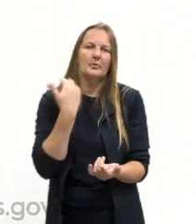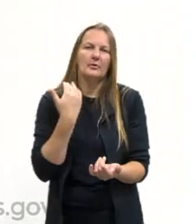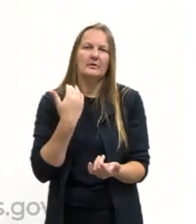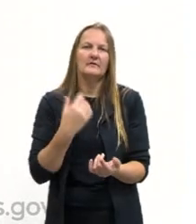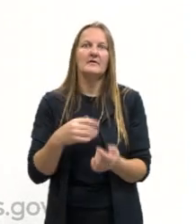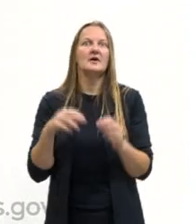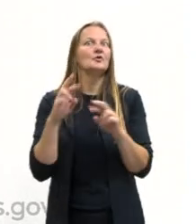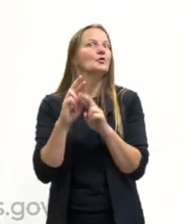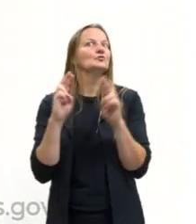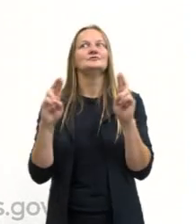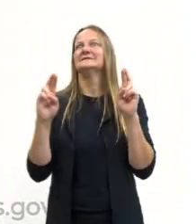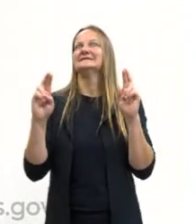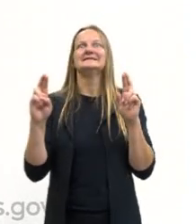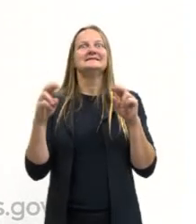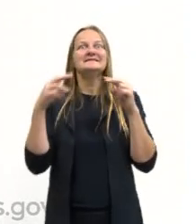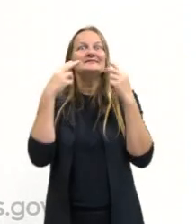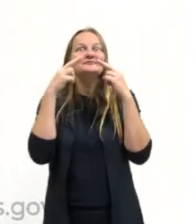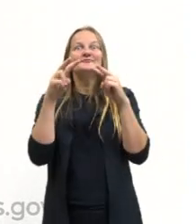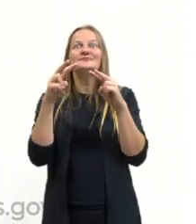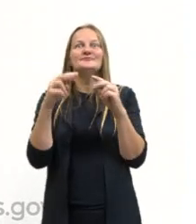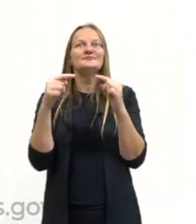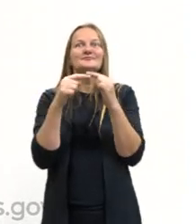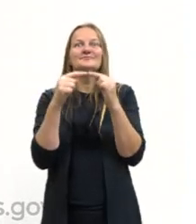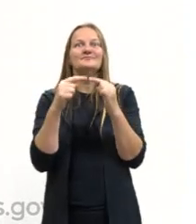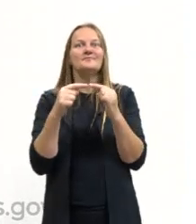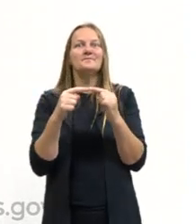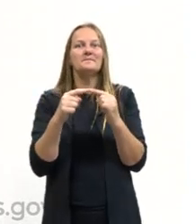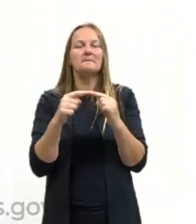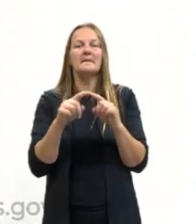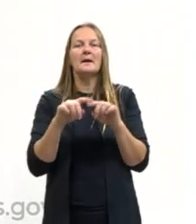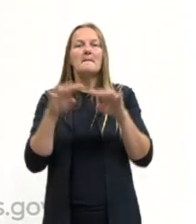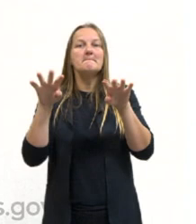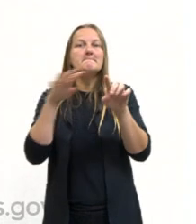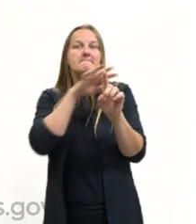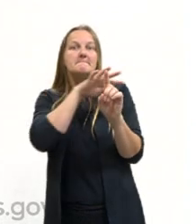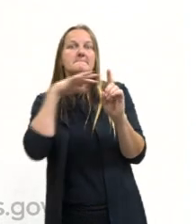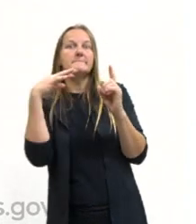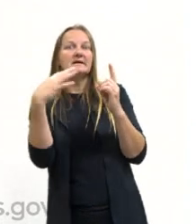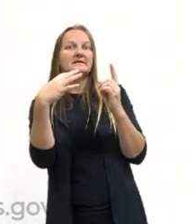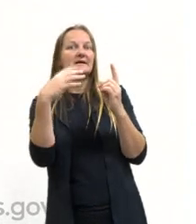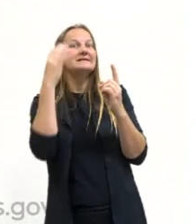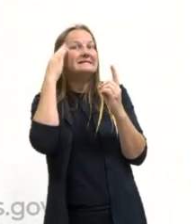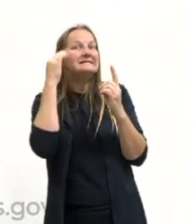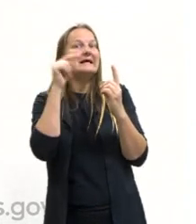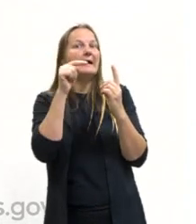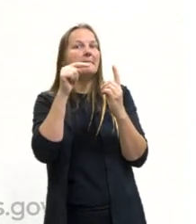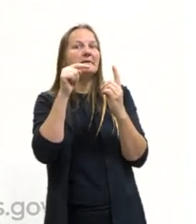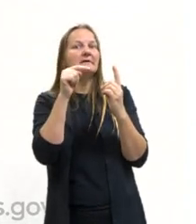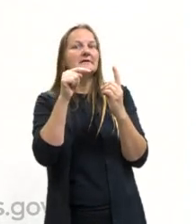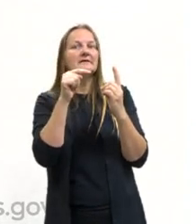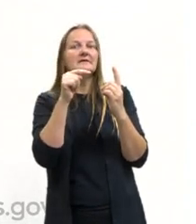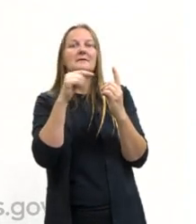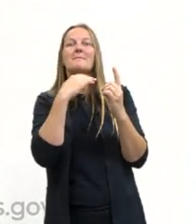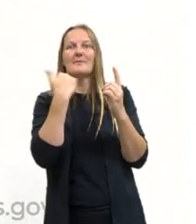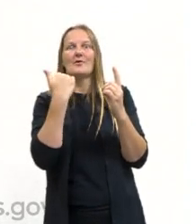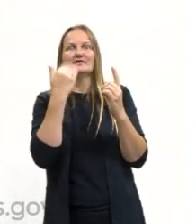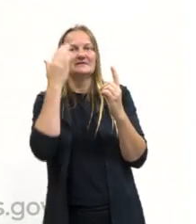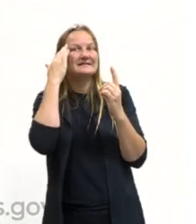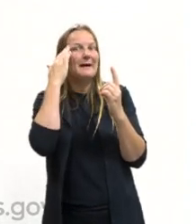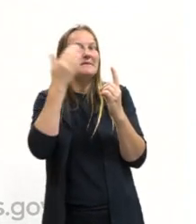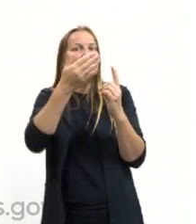conseguir atingir os seus objetivos, mas a plateia já sabe que eles não serão bem sucedidos.